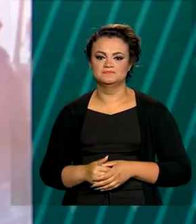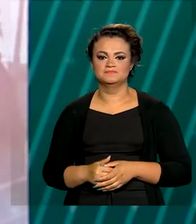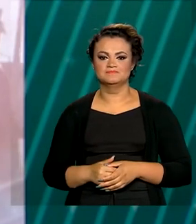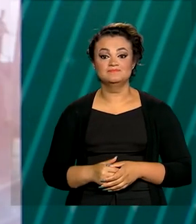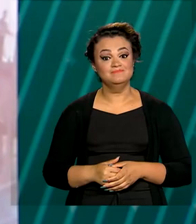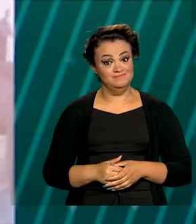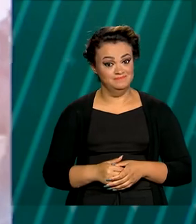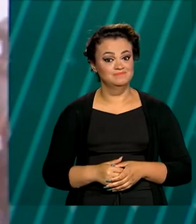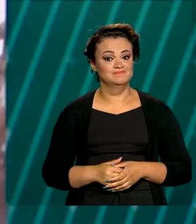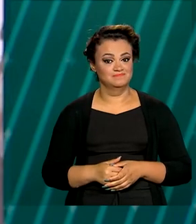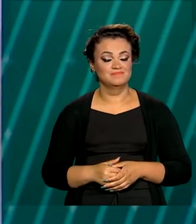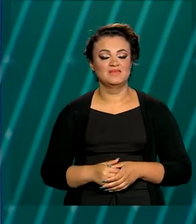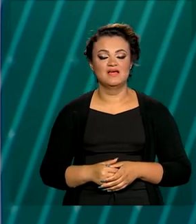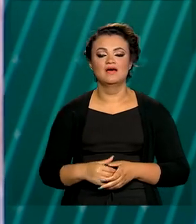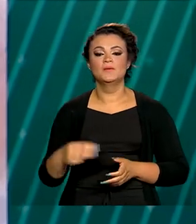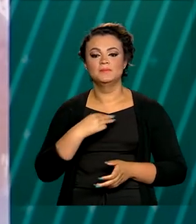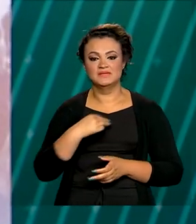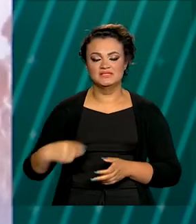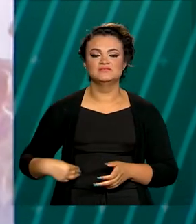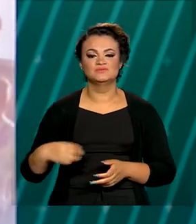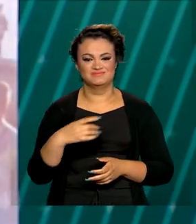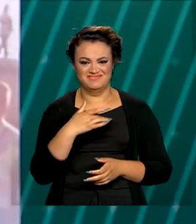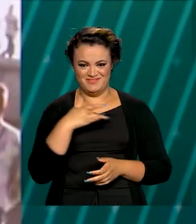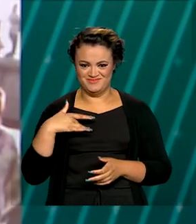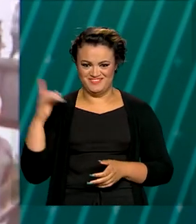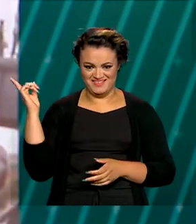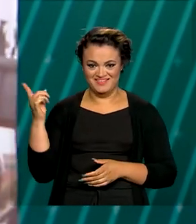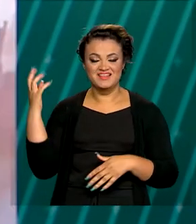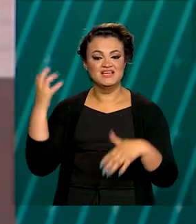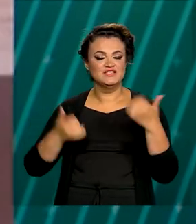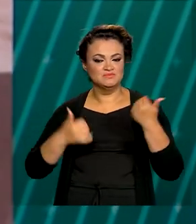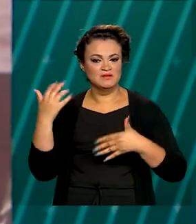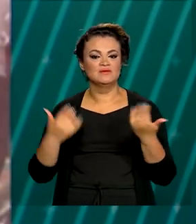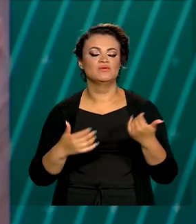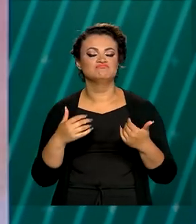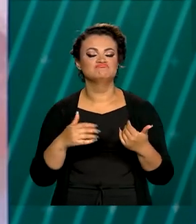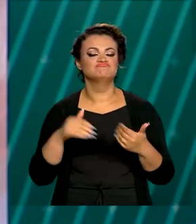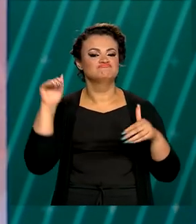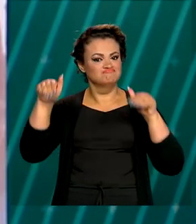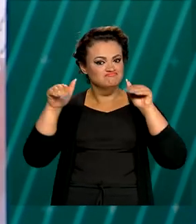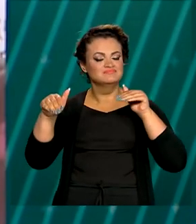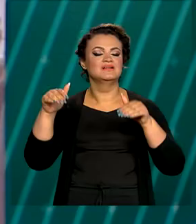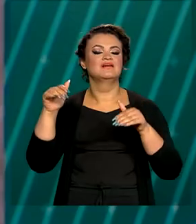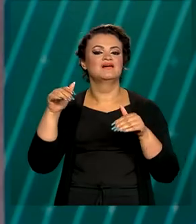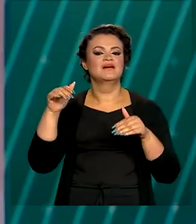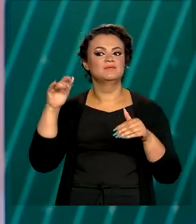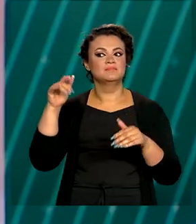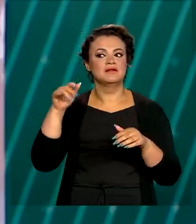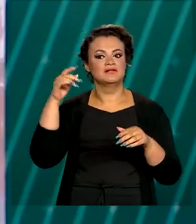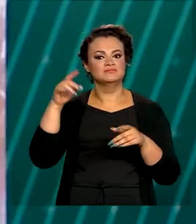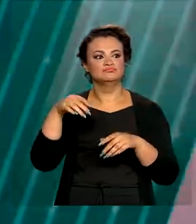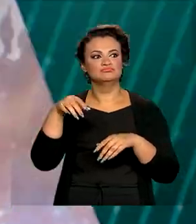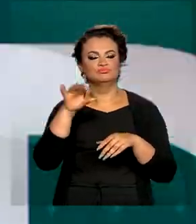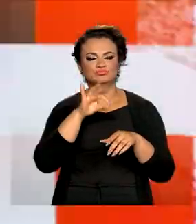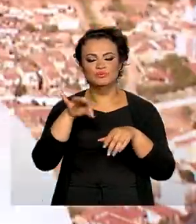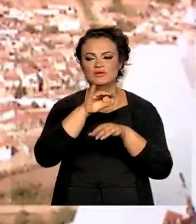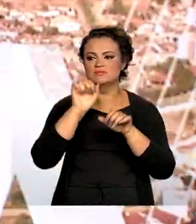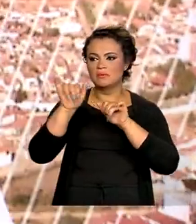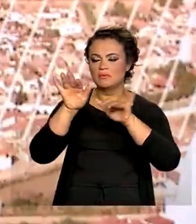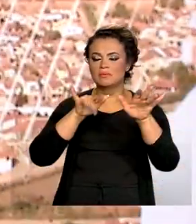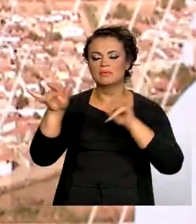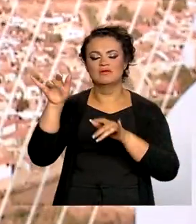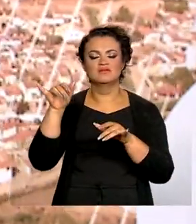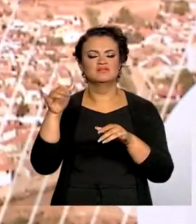É, e o Ministro da Saúde reforçou esse pedido para a população ajudar a evitar a proliferação do mosquito da dengue